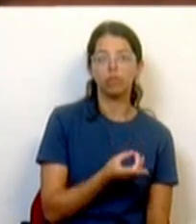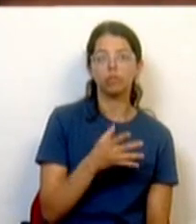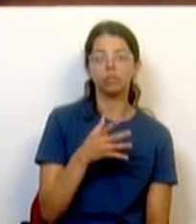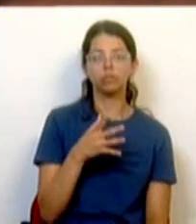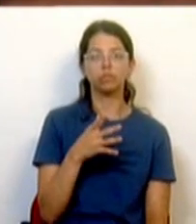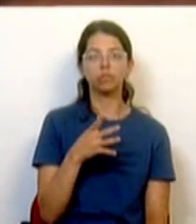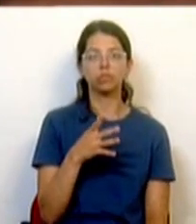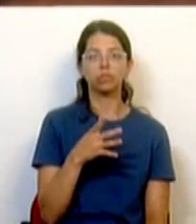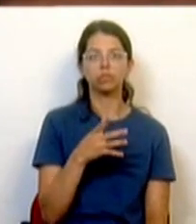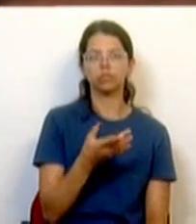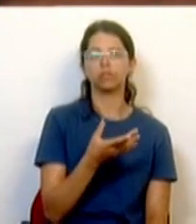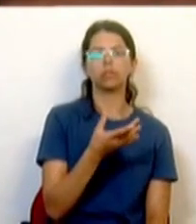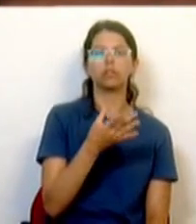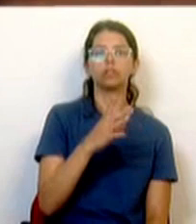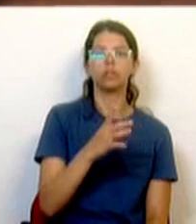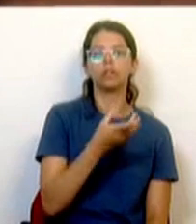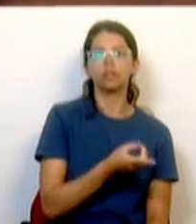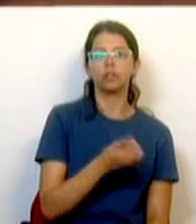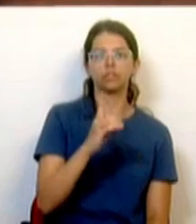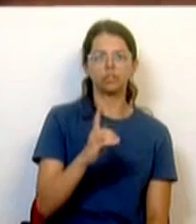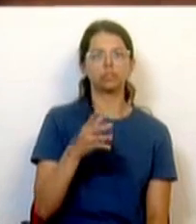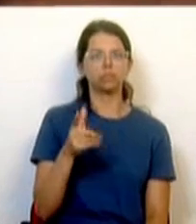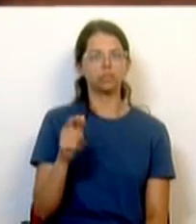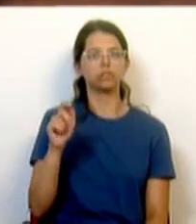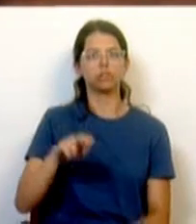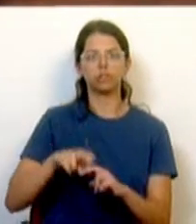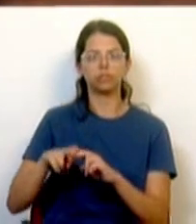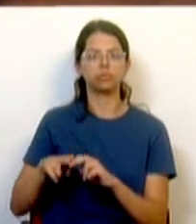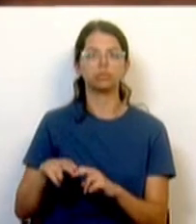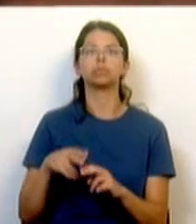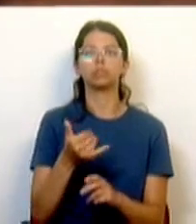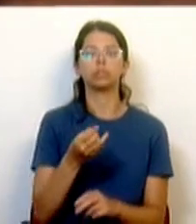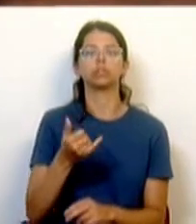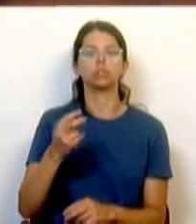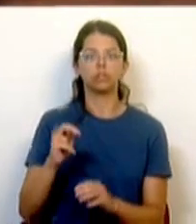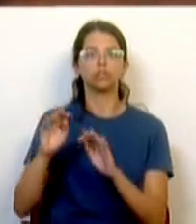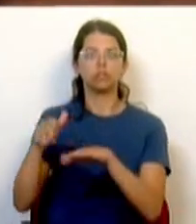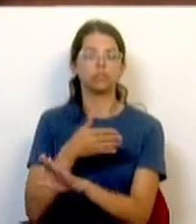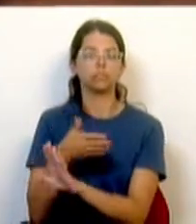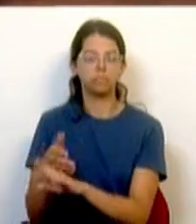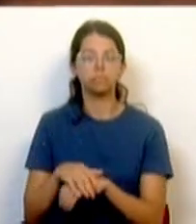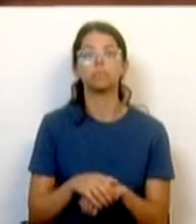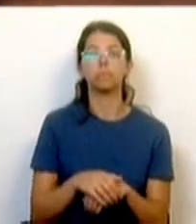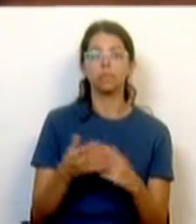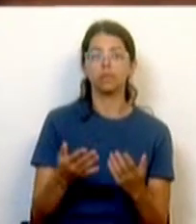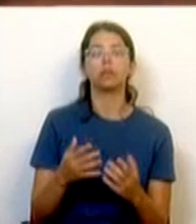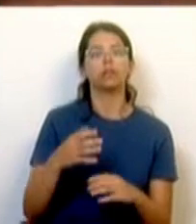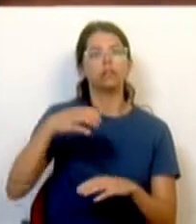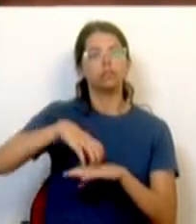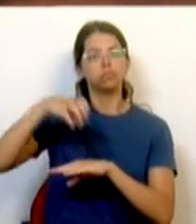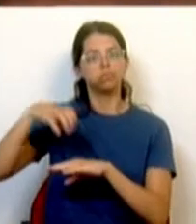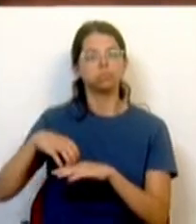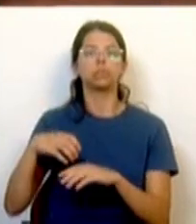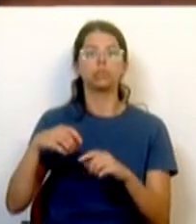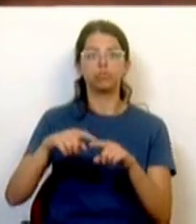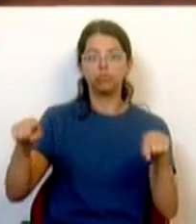já em 2023. Além disso, passámos a prever a possibilidade de instalação de creches em